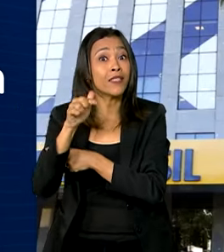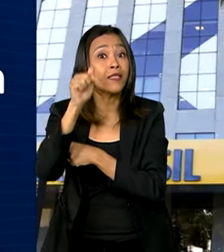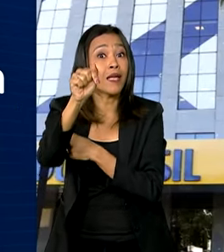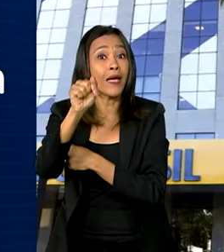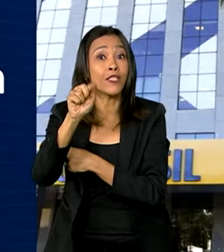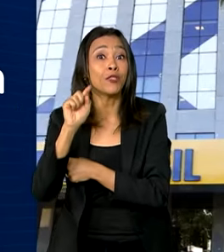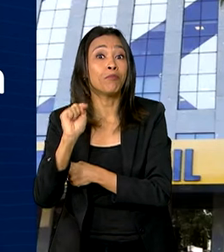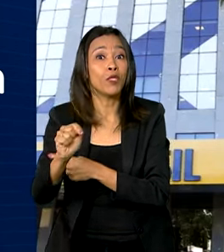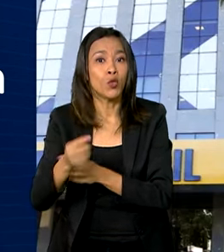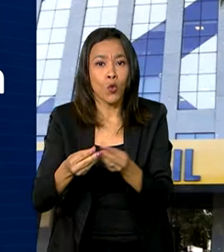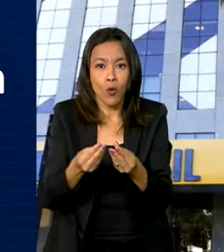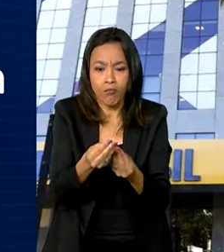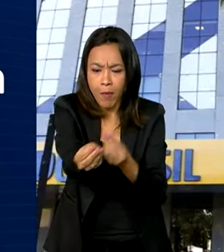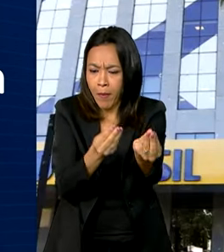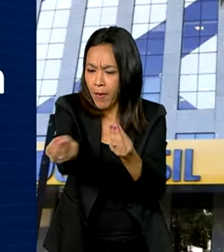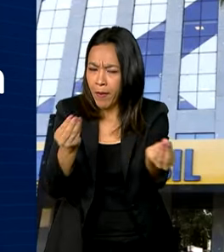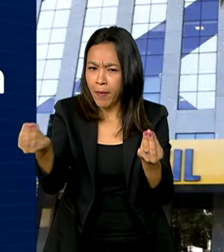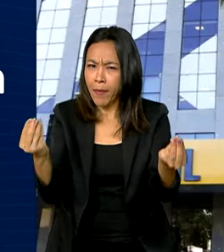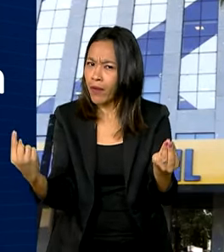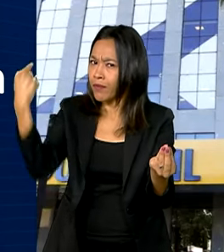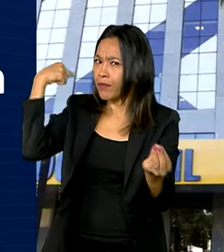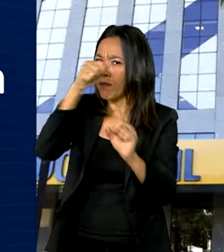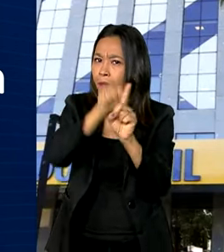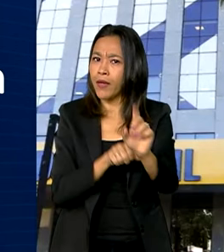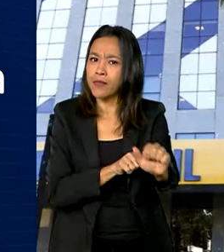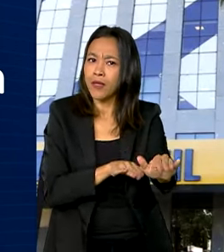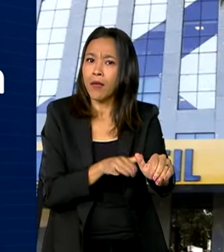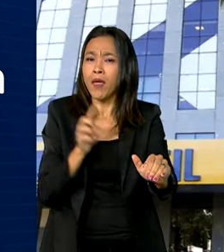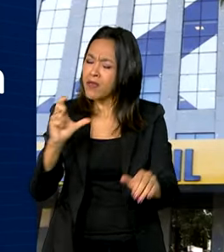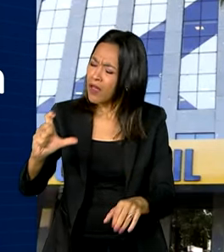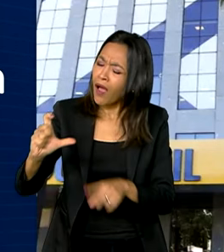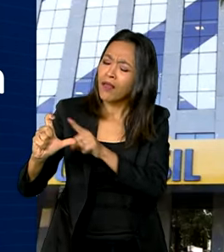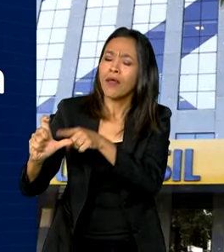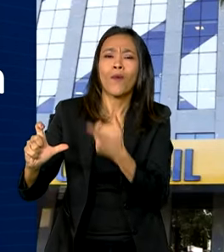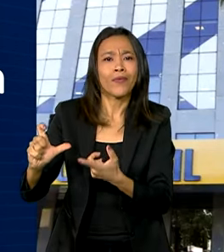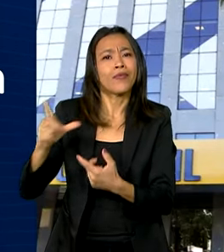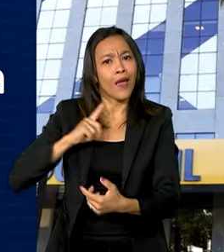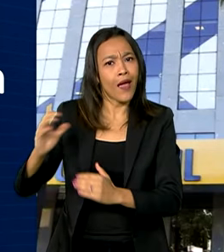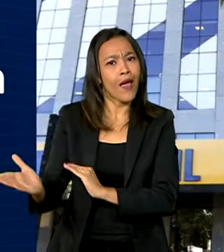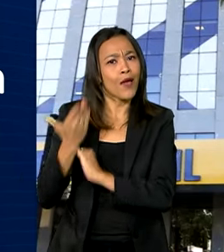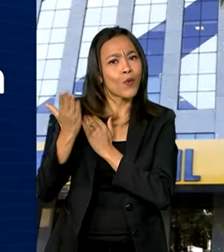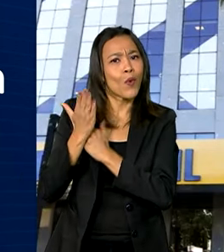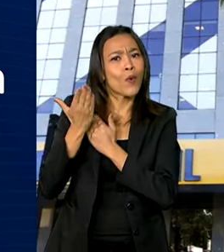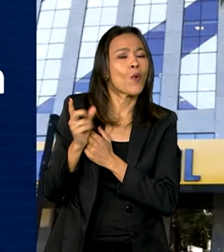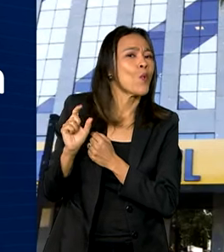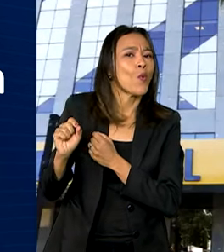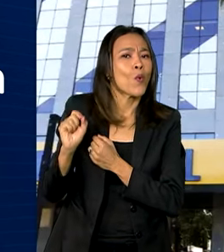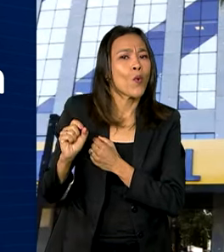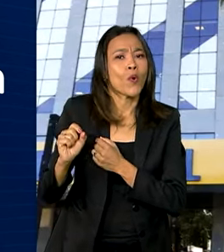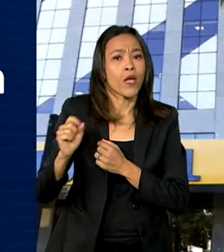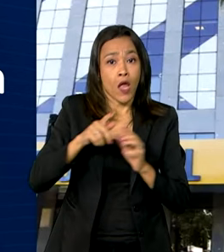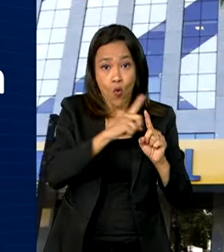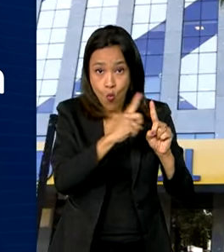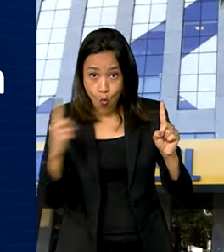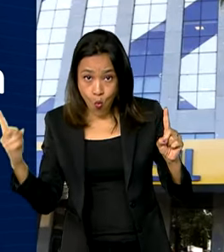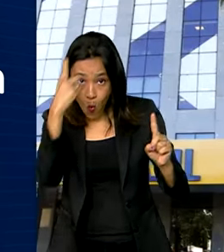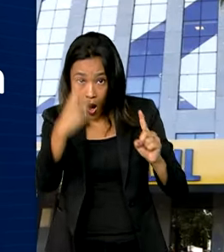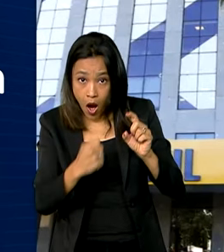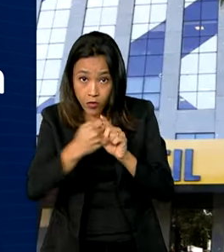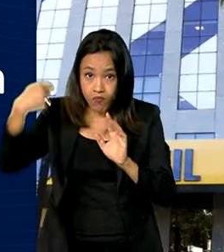desde o lançamento em setembro. O cartão oferece benefícios como anuidade zero e